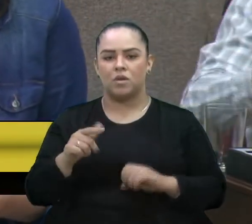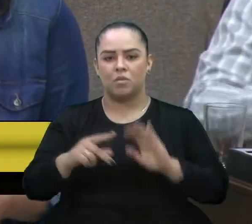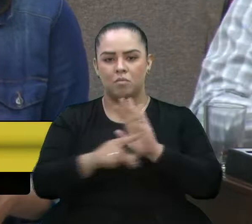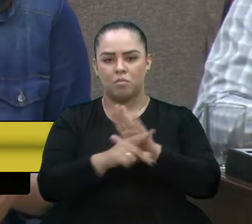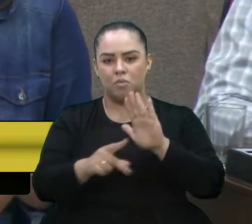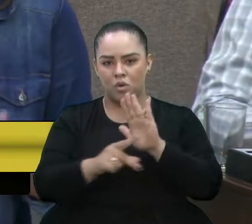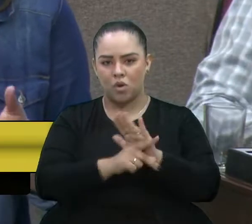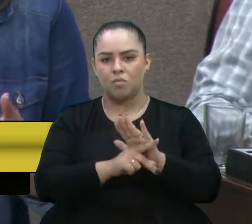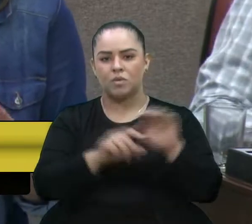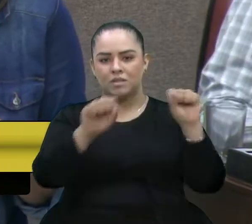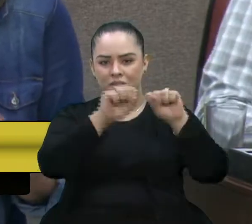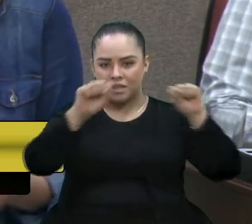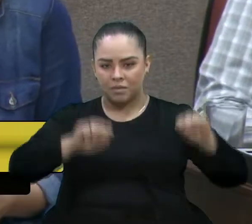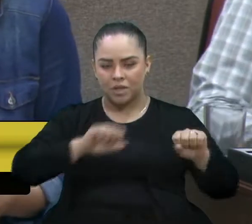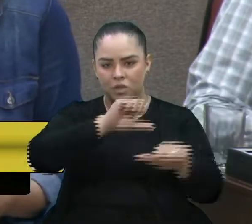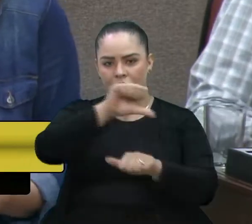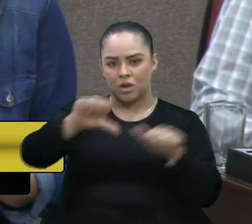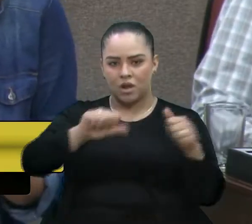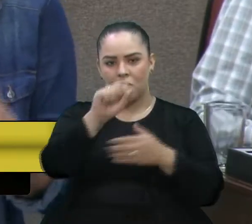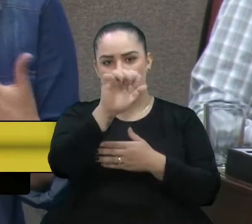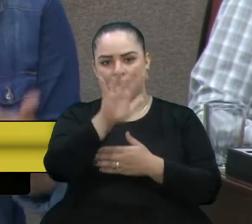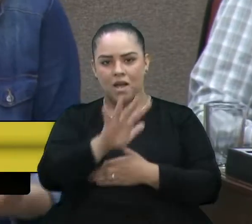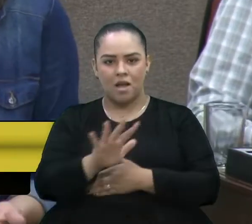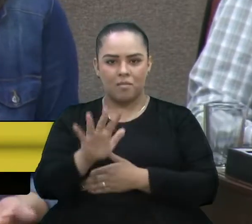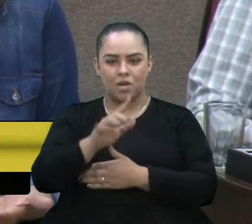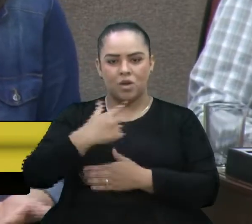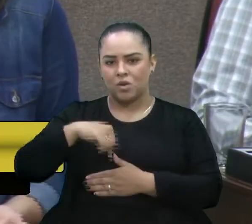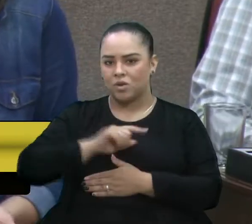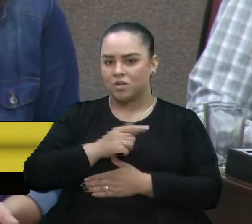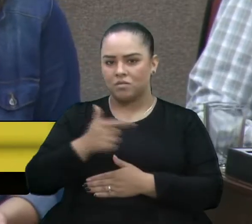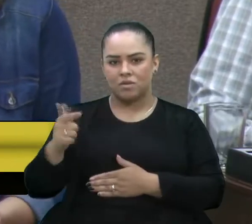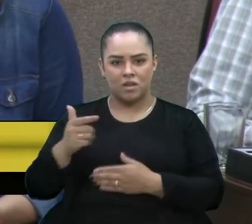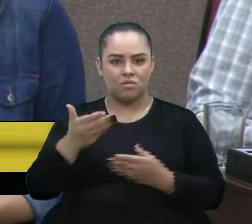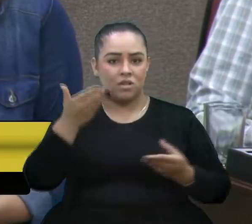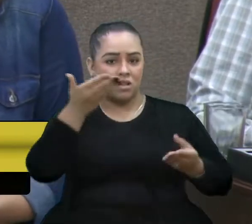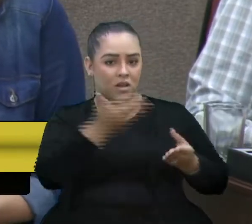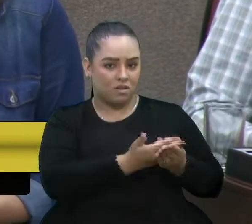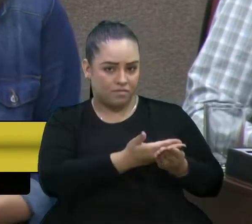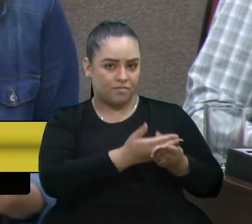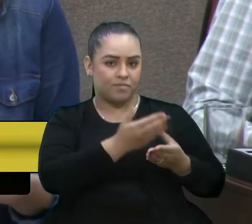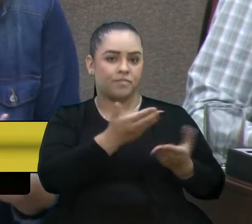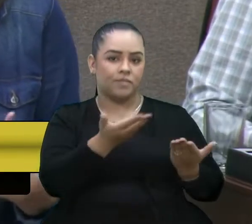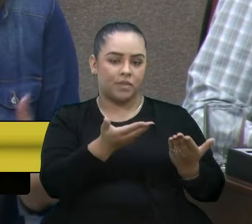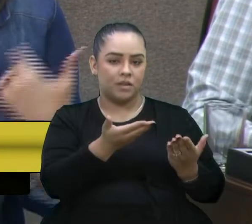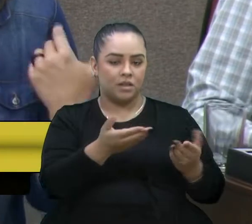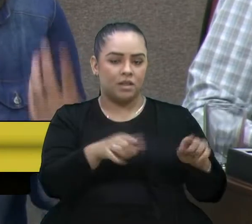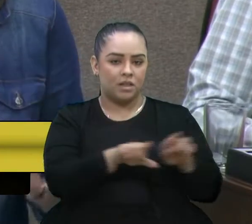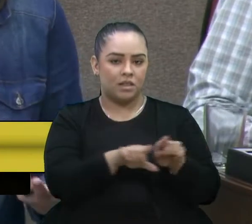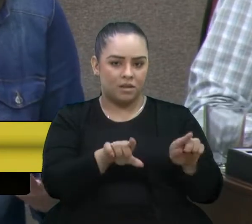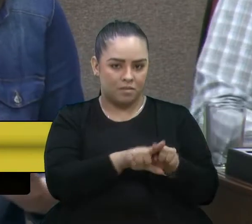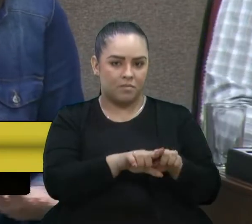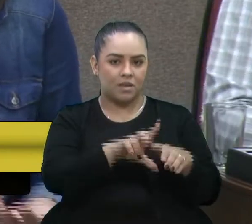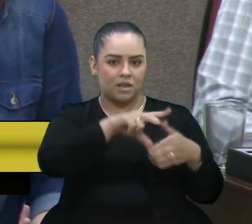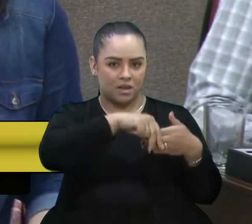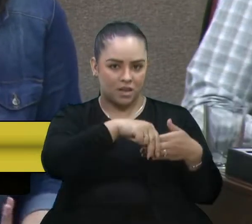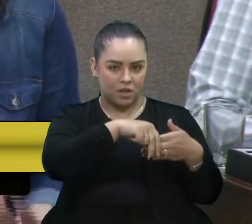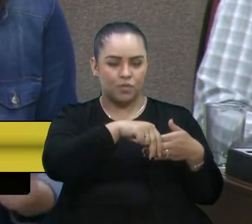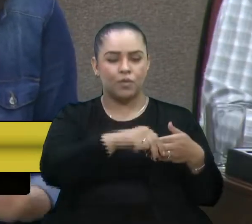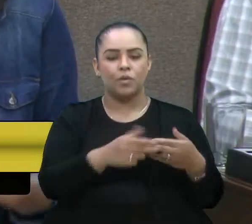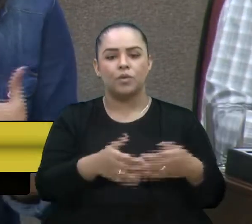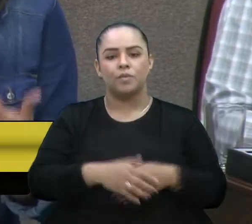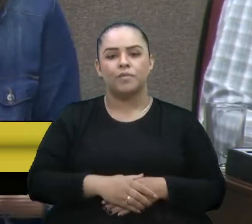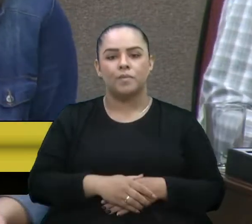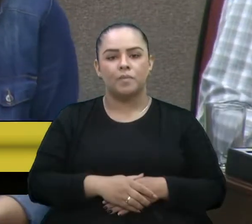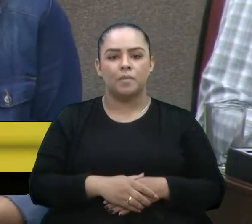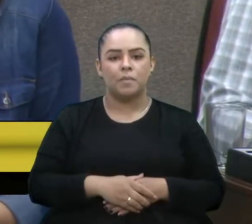mapas, e mesmo que tivéssemos, a gente não tinha os arquivos dos mapas. Então, e o executivo não